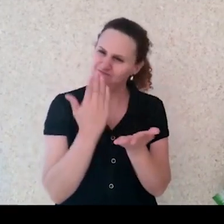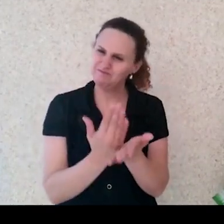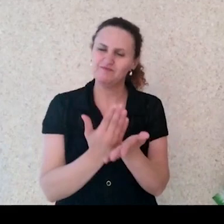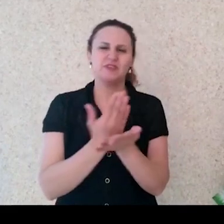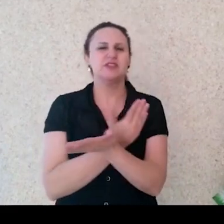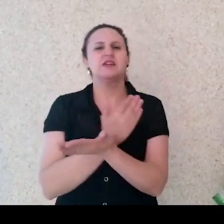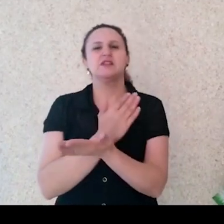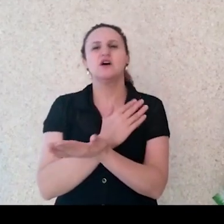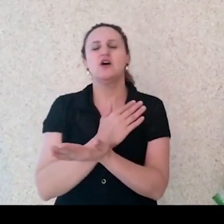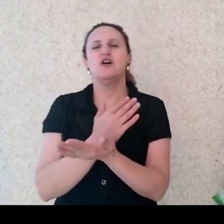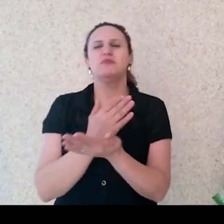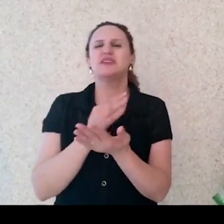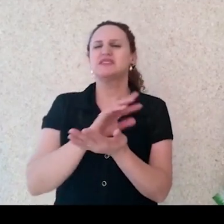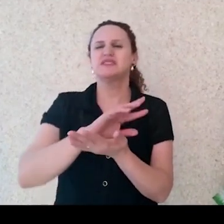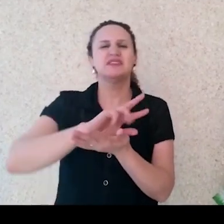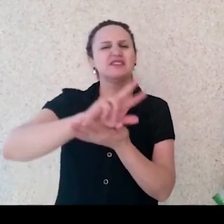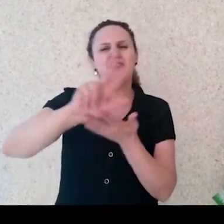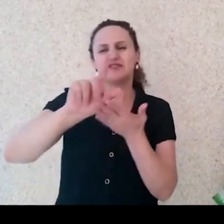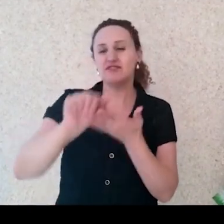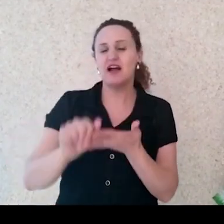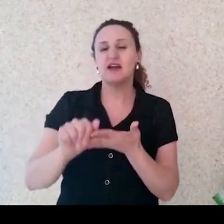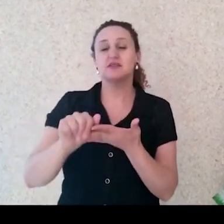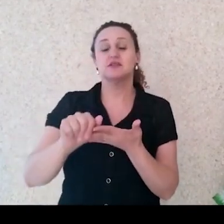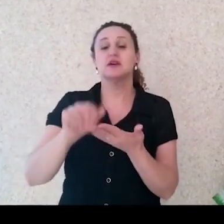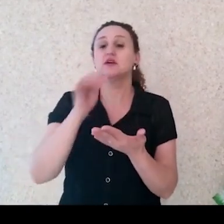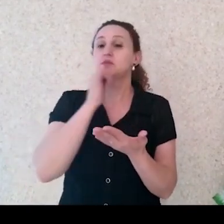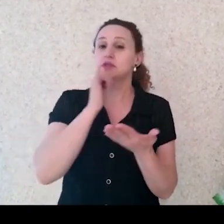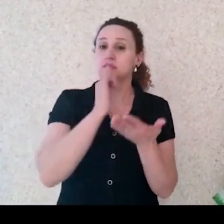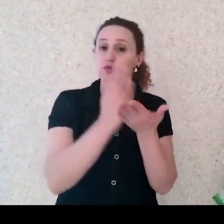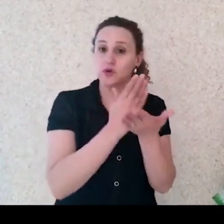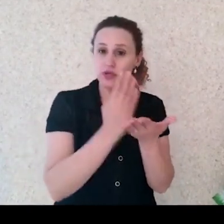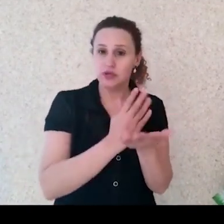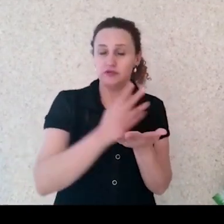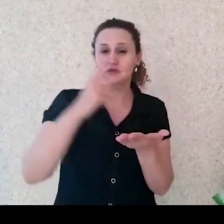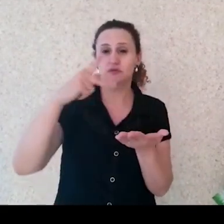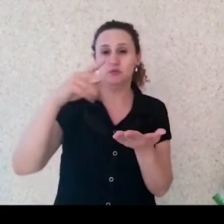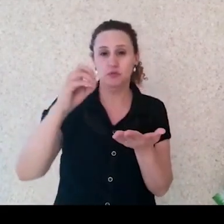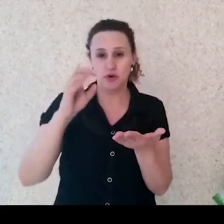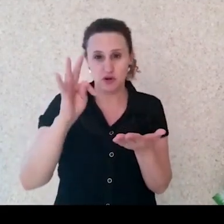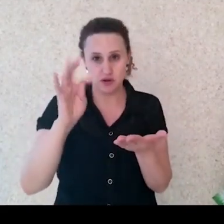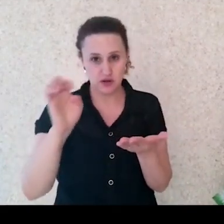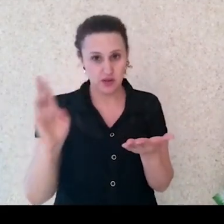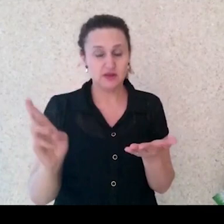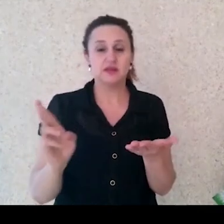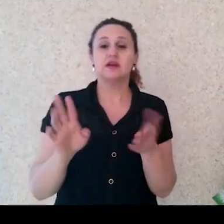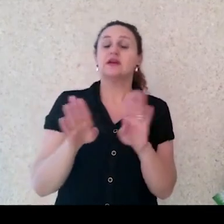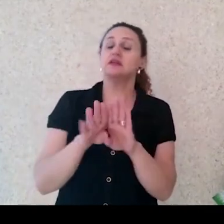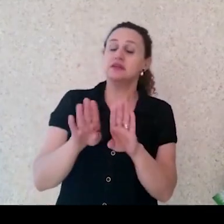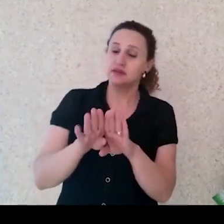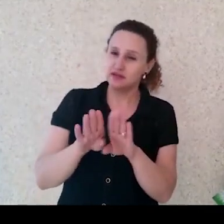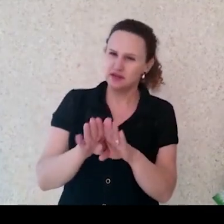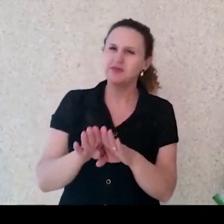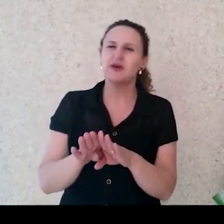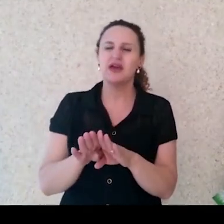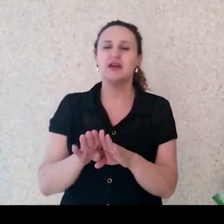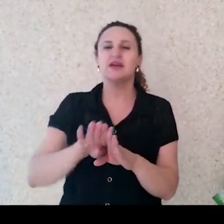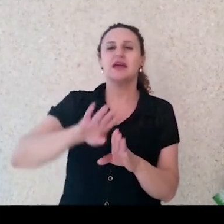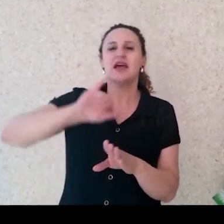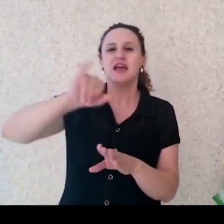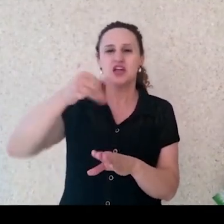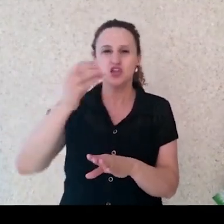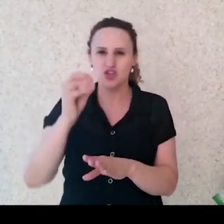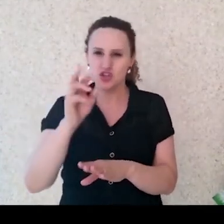a jornada nas estrelas, por exemplo. Quando a gente vai olhar outras obras, a gente vai ser com Percy